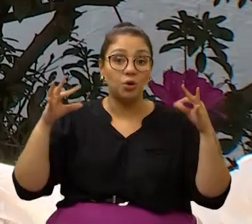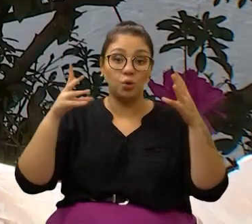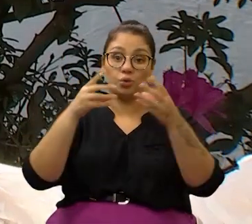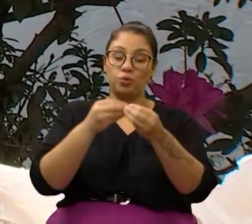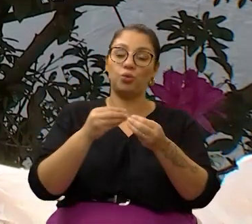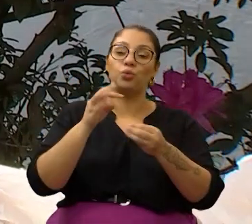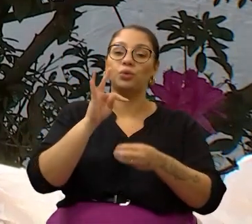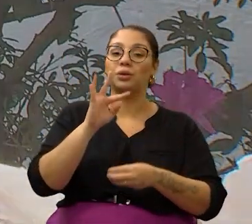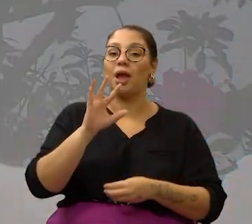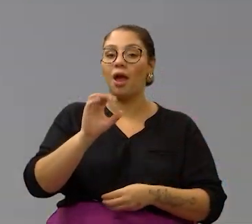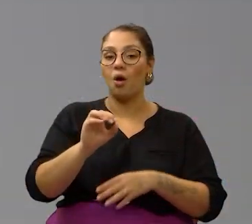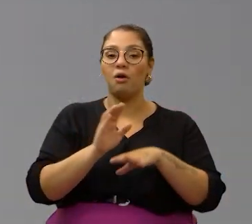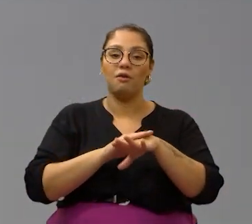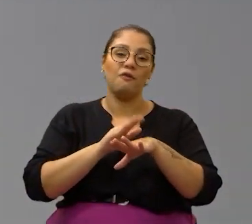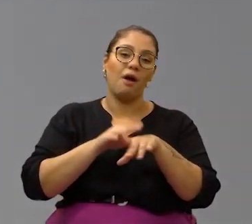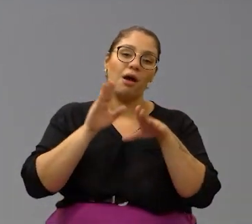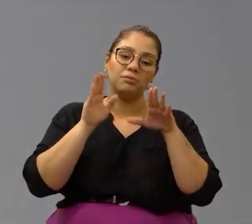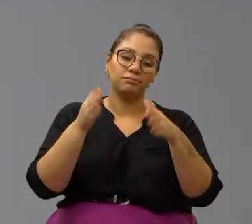terapeuta faz com ele.